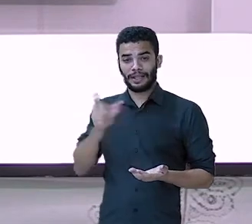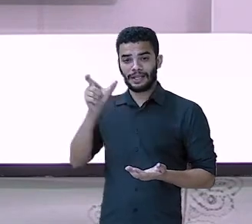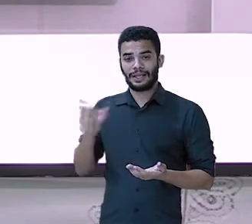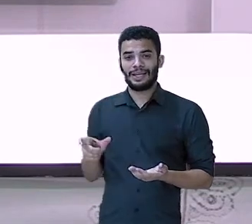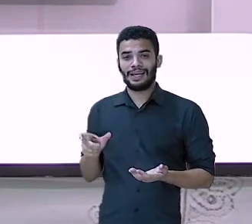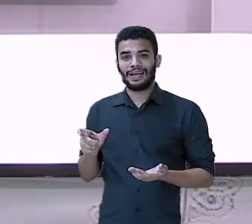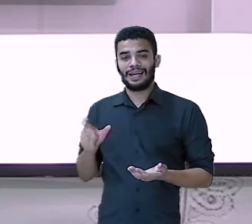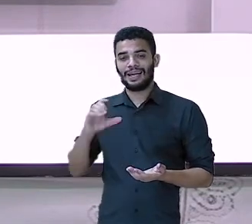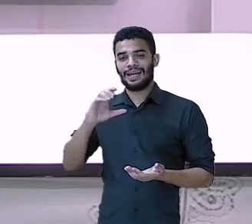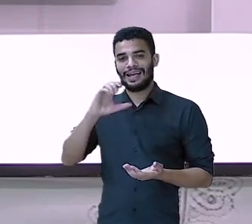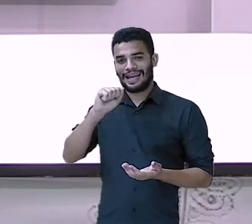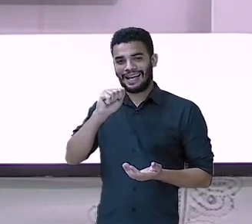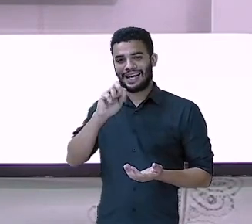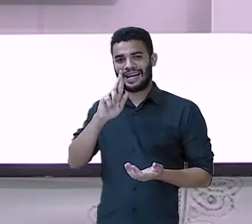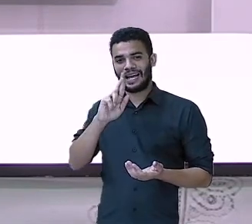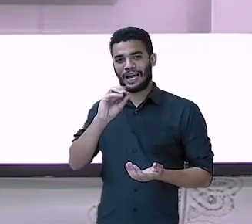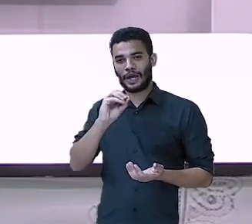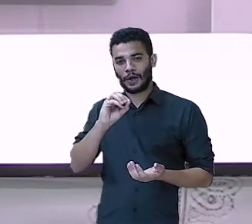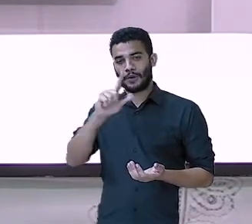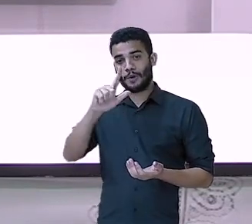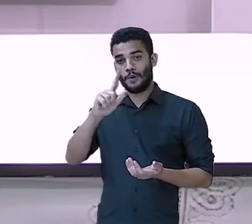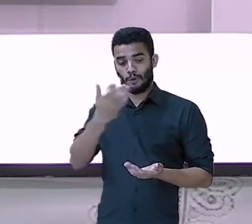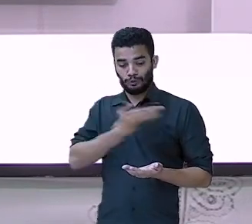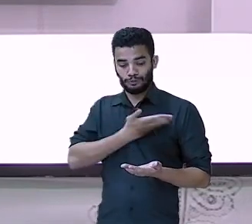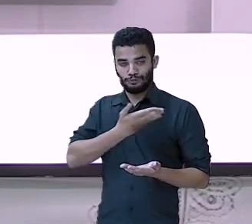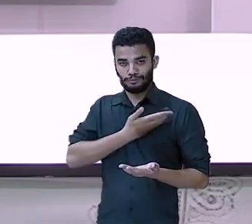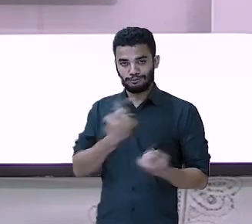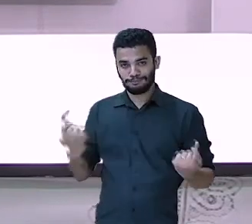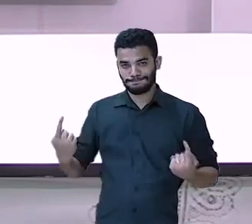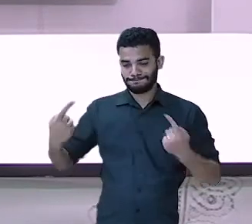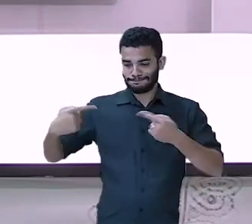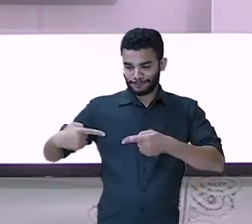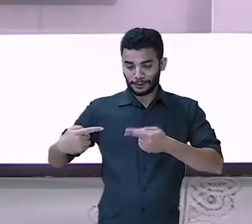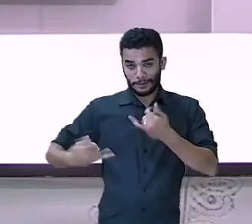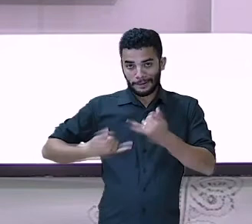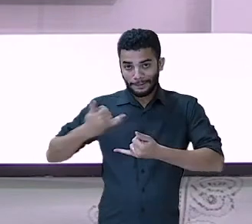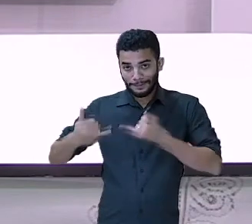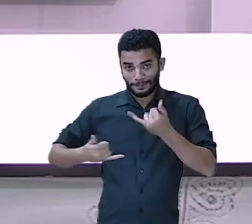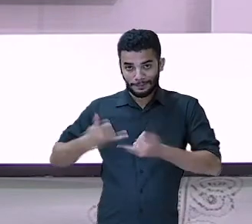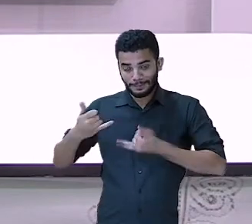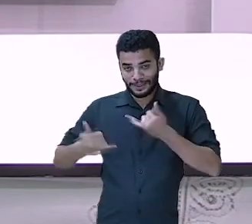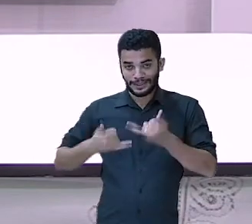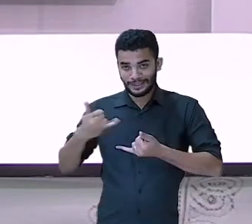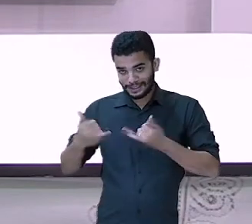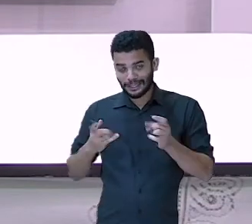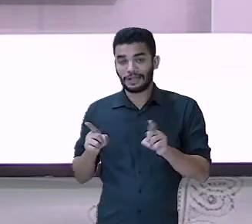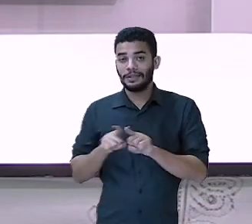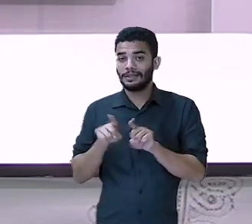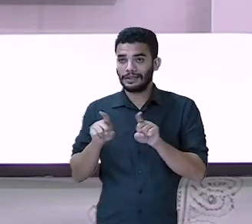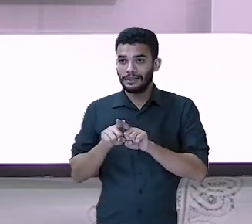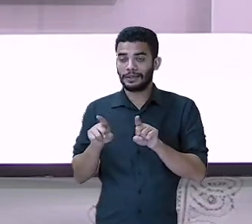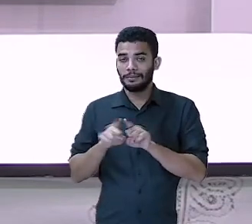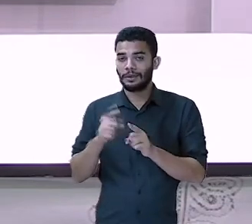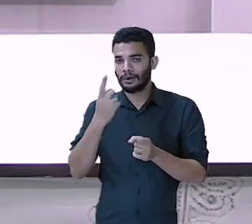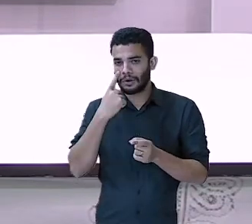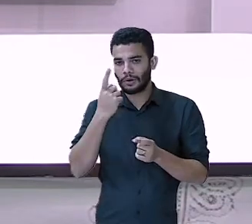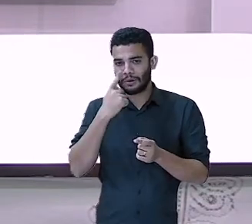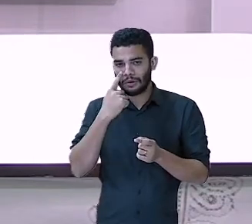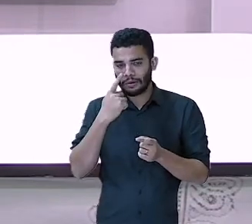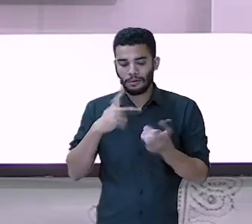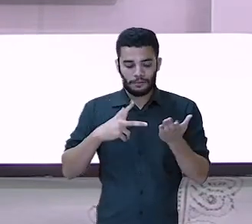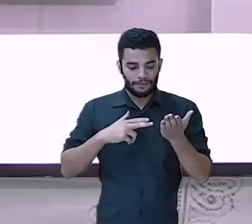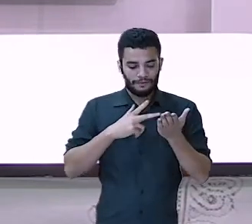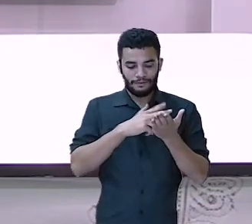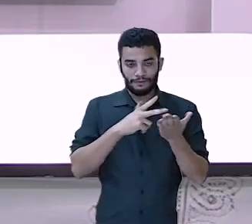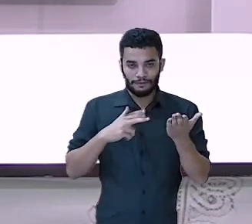tentar recuperar aqui, né, gente? Vou fazer o possível. Ela vai estar aqui com gente. Aí já eu vou chamá-la. Então, vamos lá. Já fizemos aqui a nossa